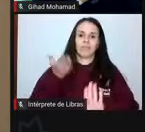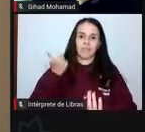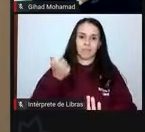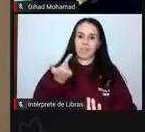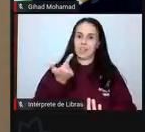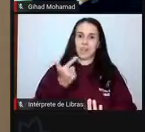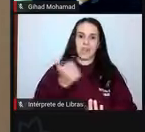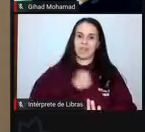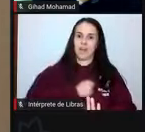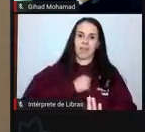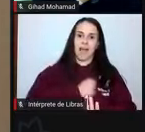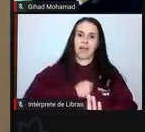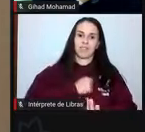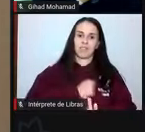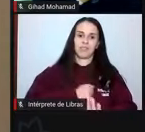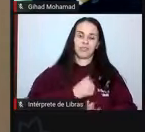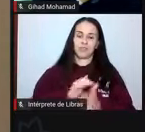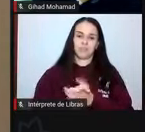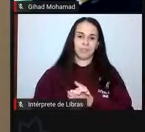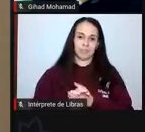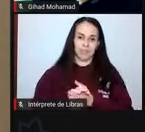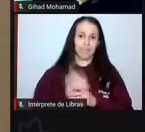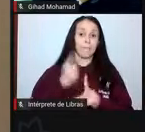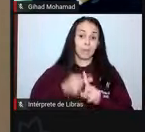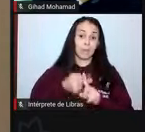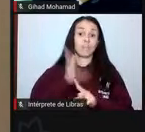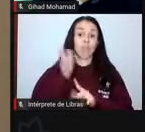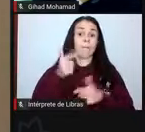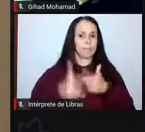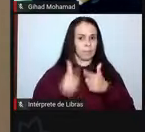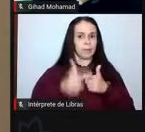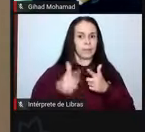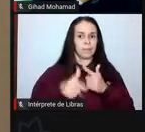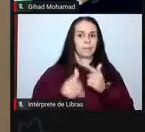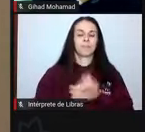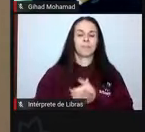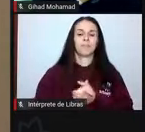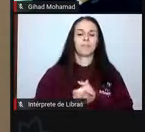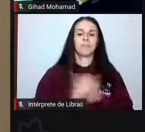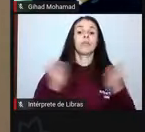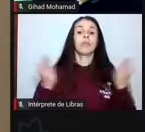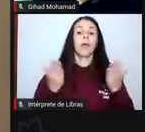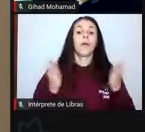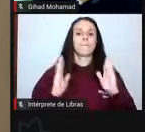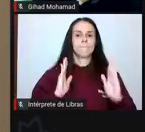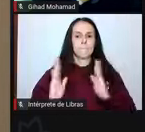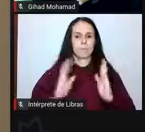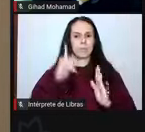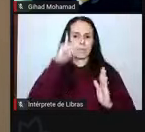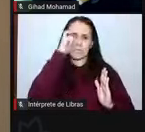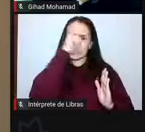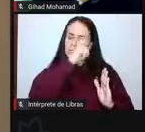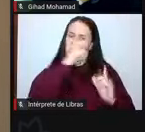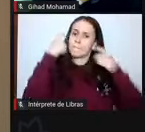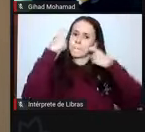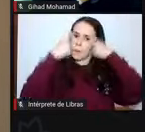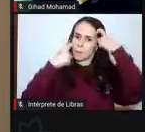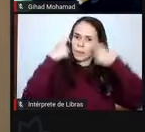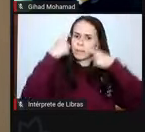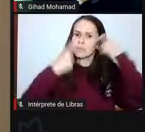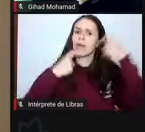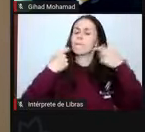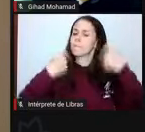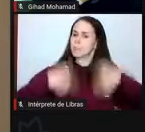no passado recente. Então, de fato, nós estamos num momento muito complexo de muita preocupação que exige muita